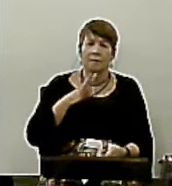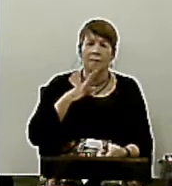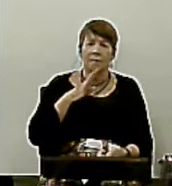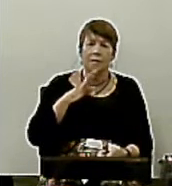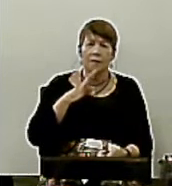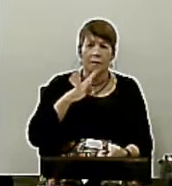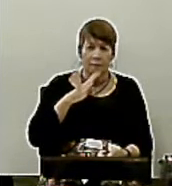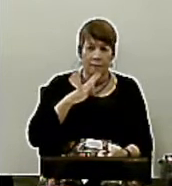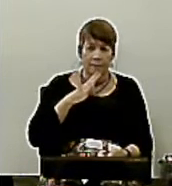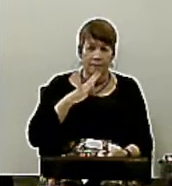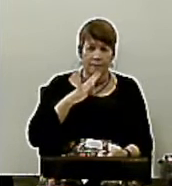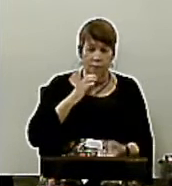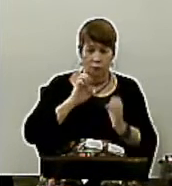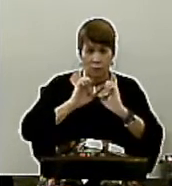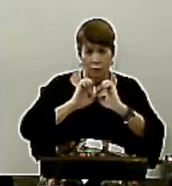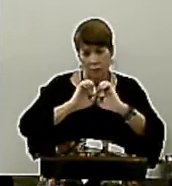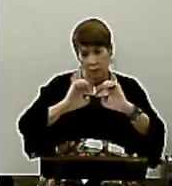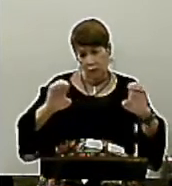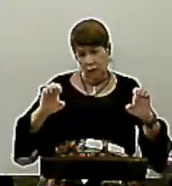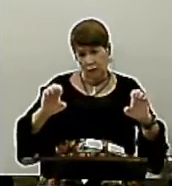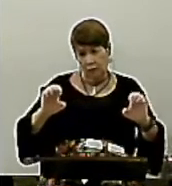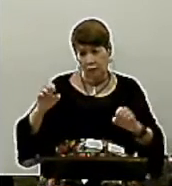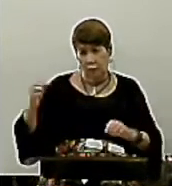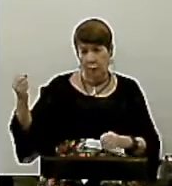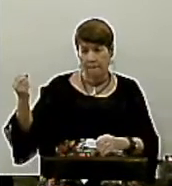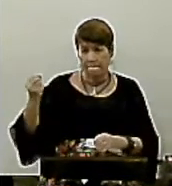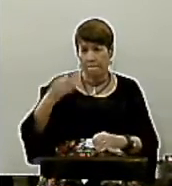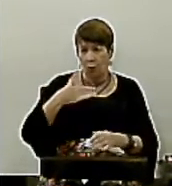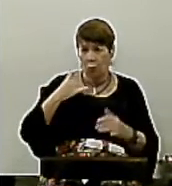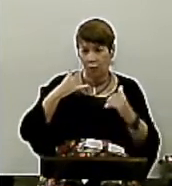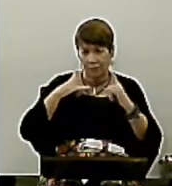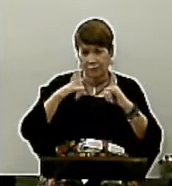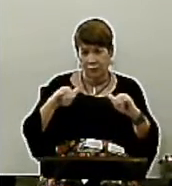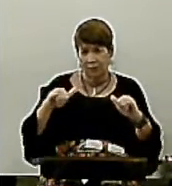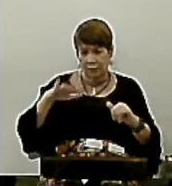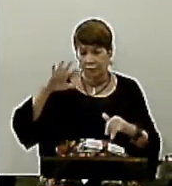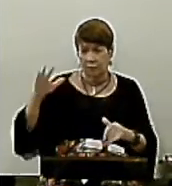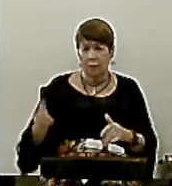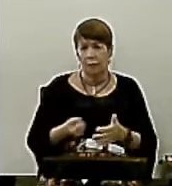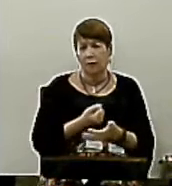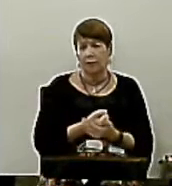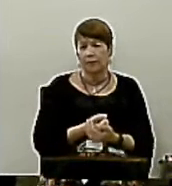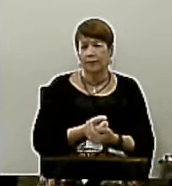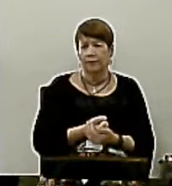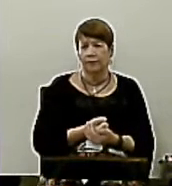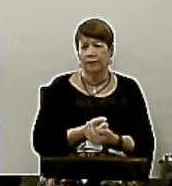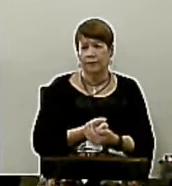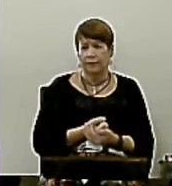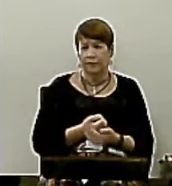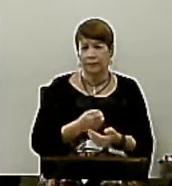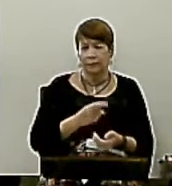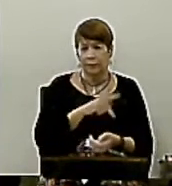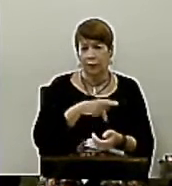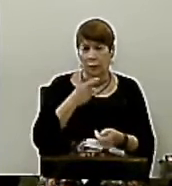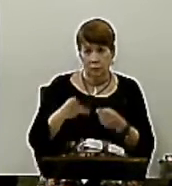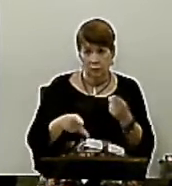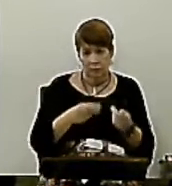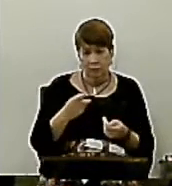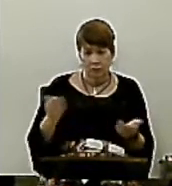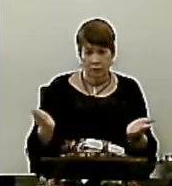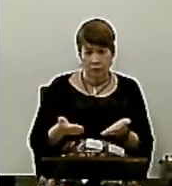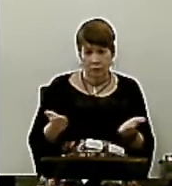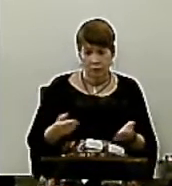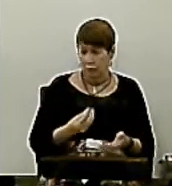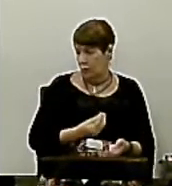nome de Evangelho, a boa nova da salvação. Agora, diz Paulo, já não sou eu quem